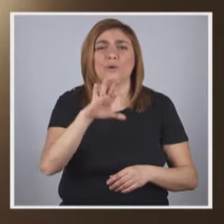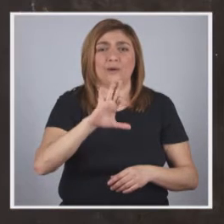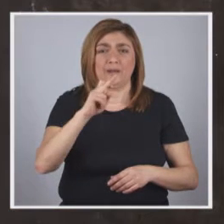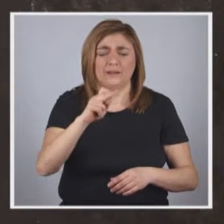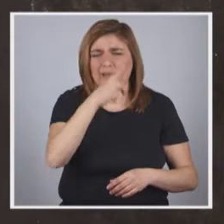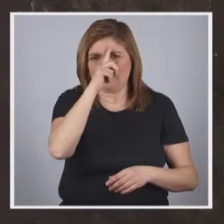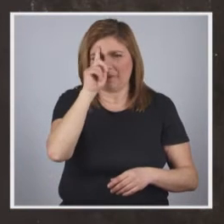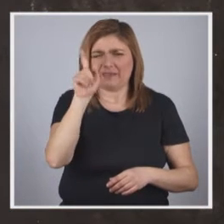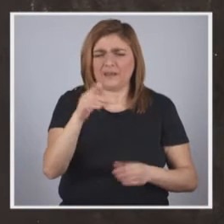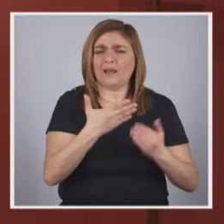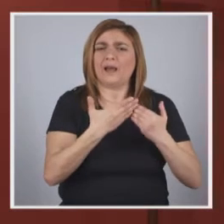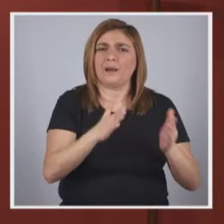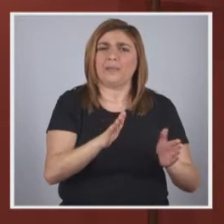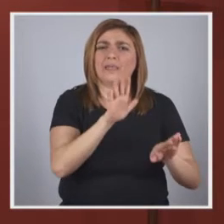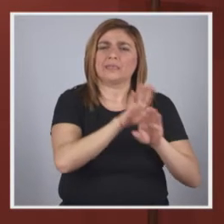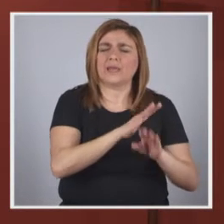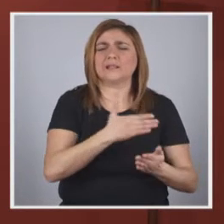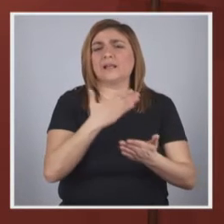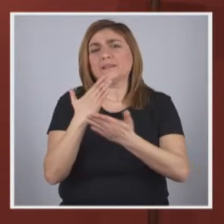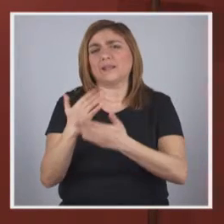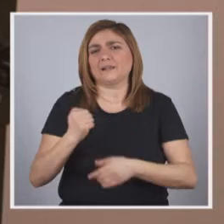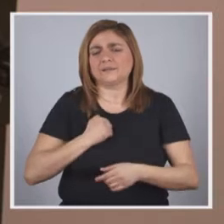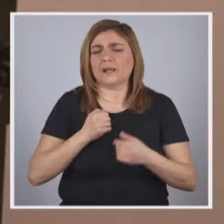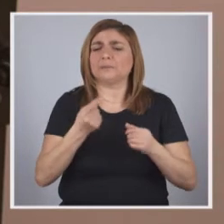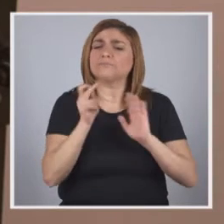aberto de terça a sábado e a entrada é gratuita.